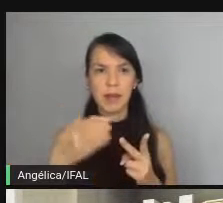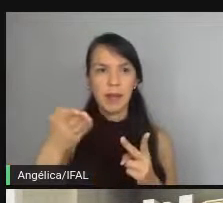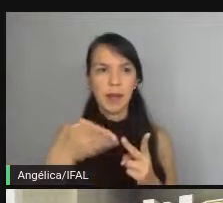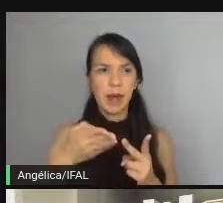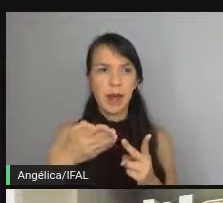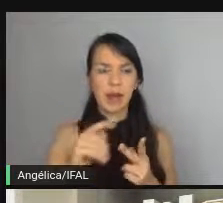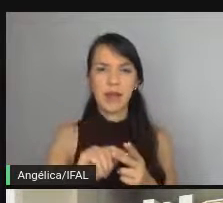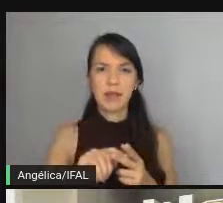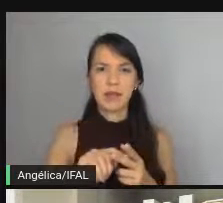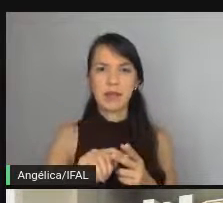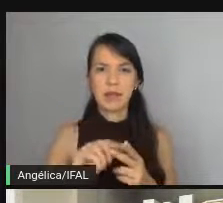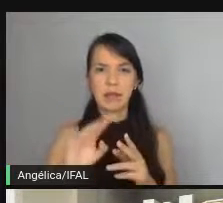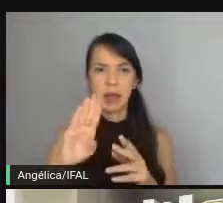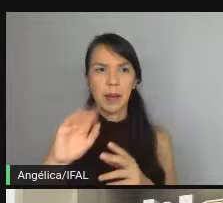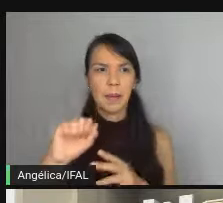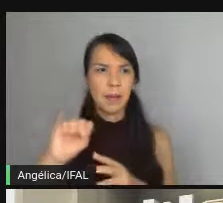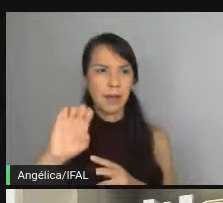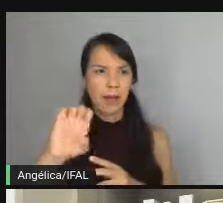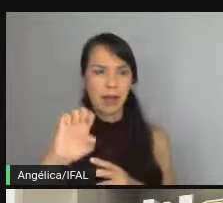barra base,